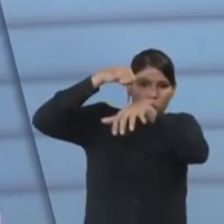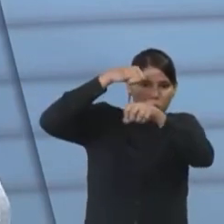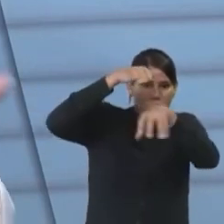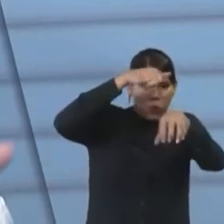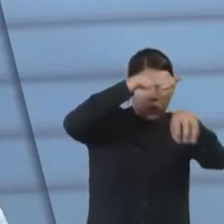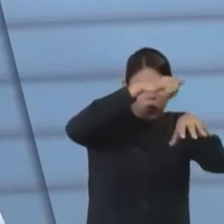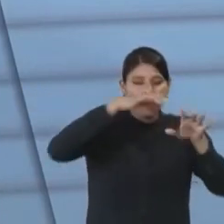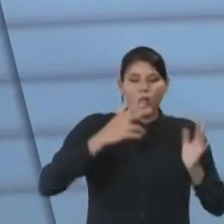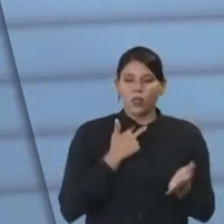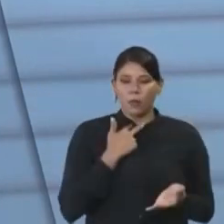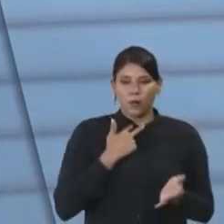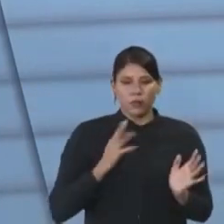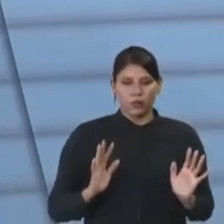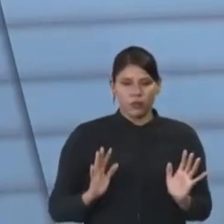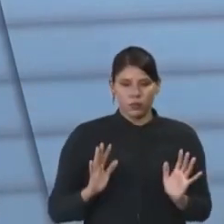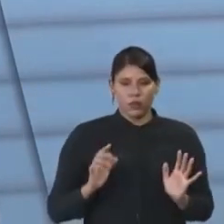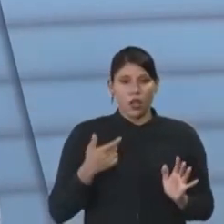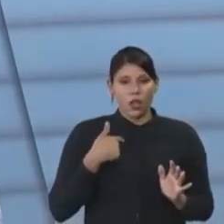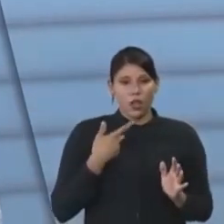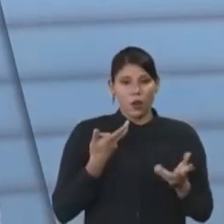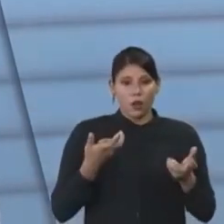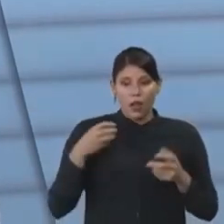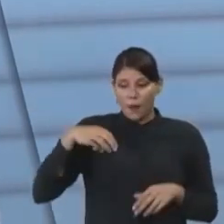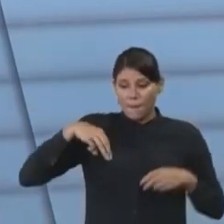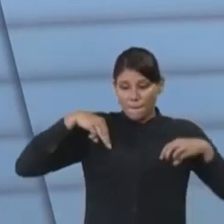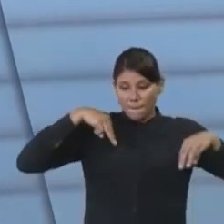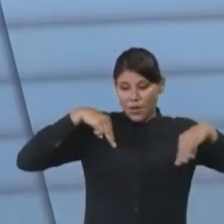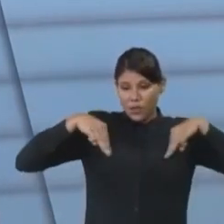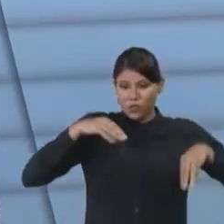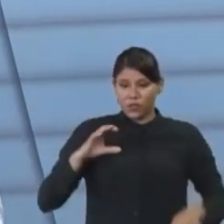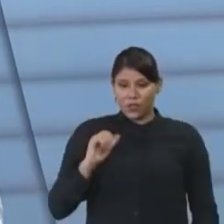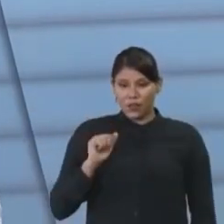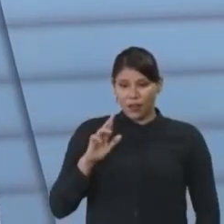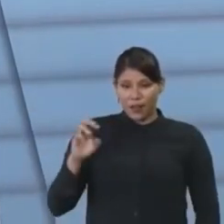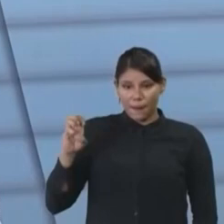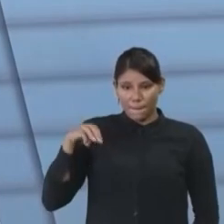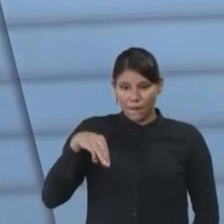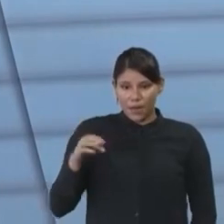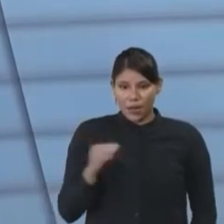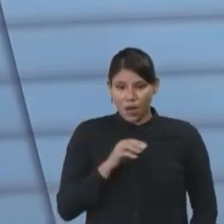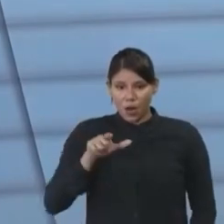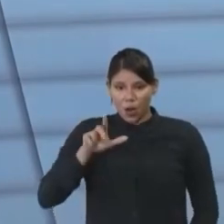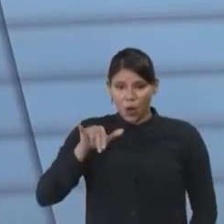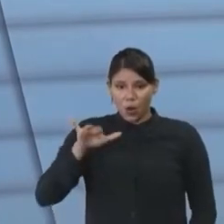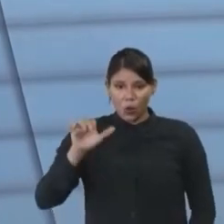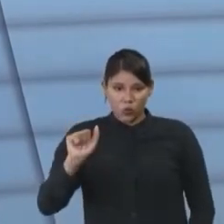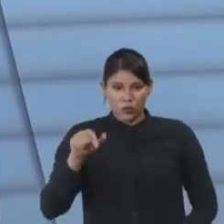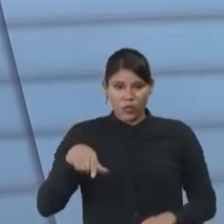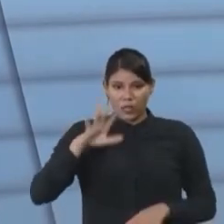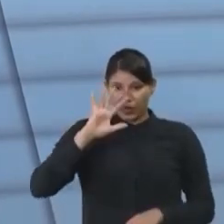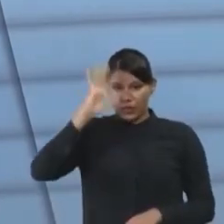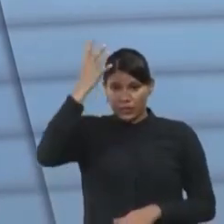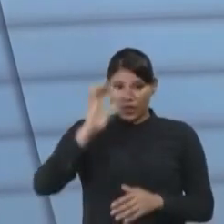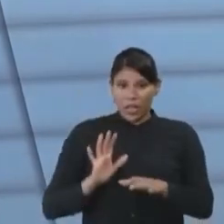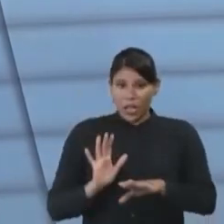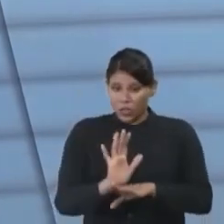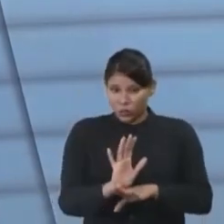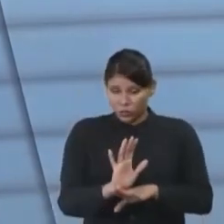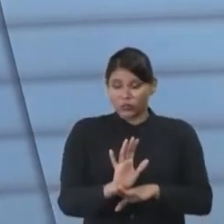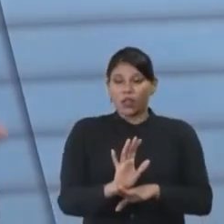proibida essa pulverização aérea. Eu espero que a ministra Carmel Lúcia decida em dúbio pro meio ambiente, porque